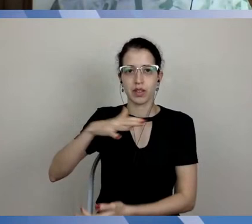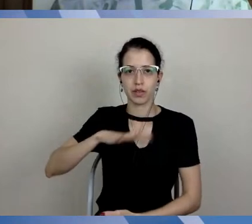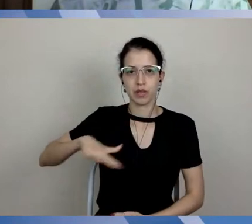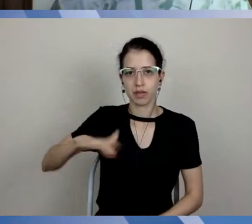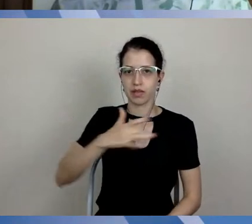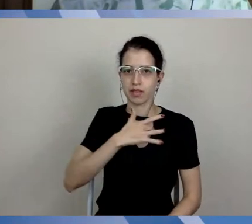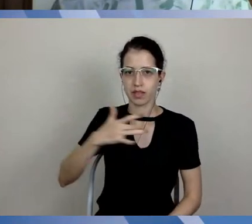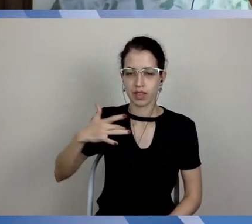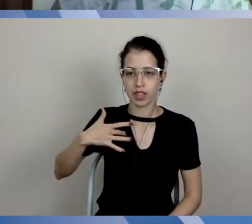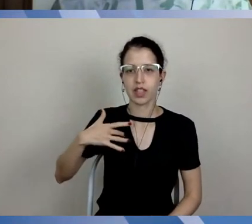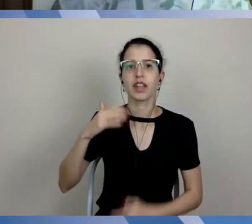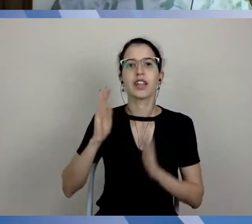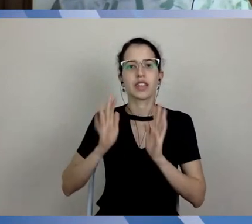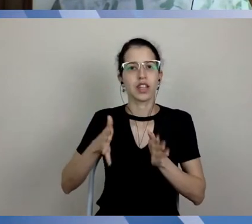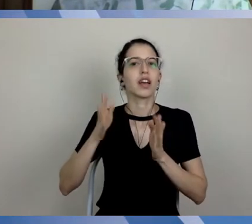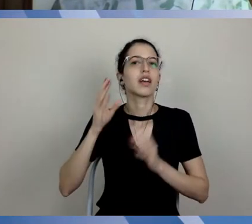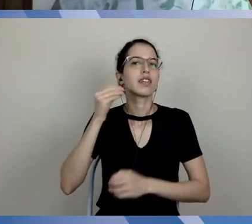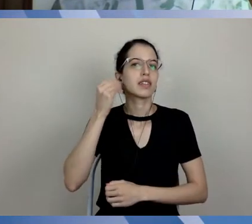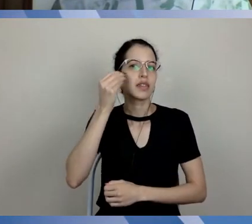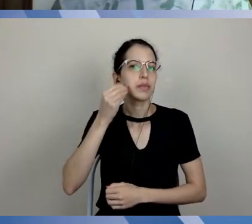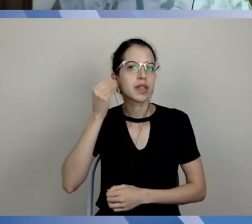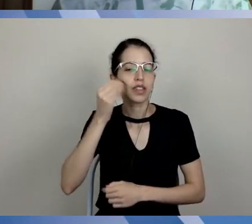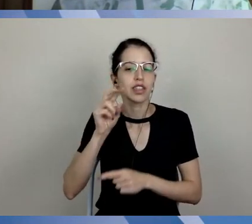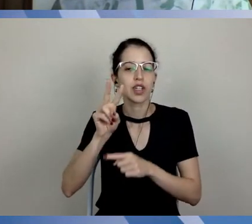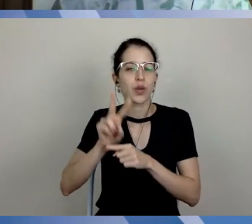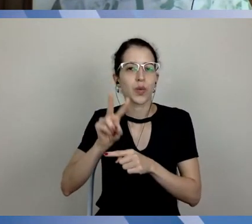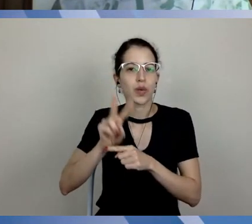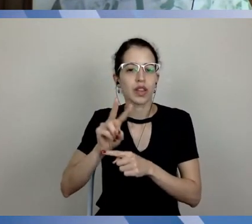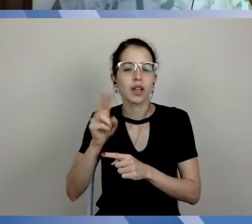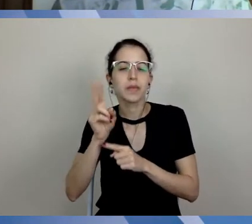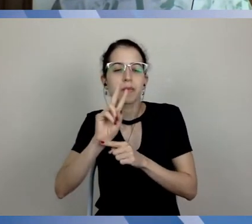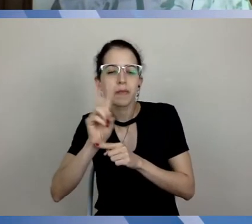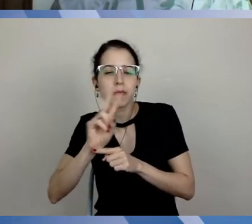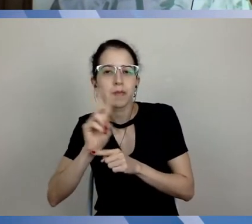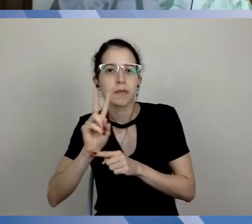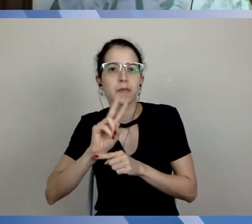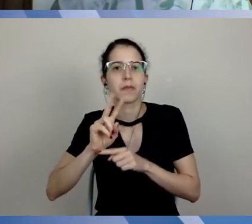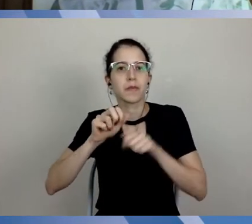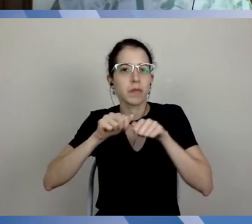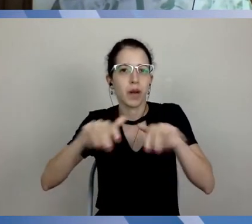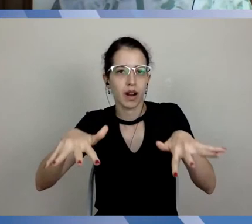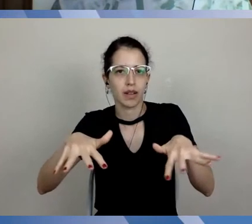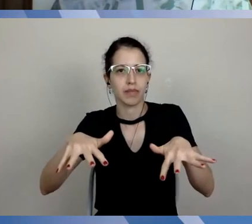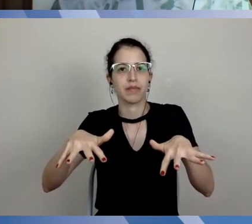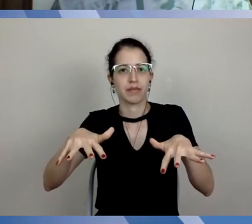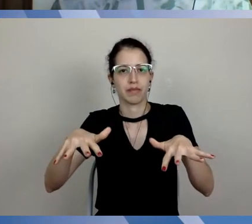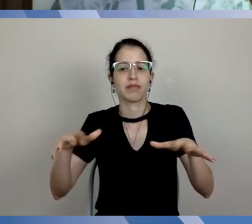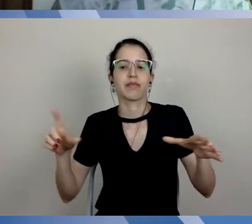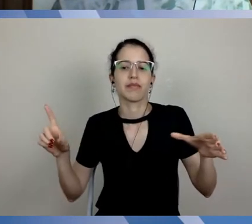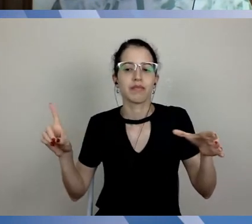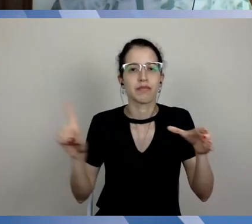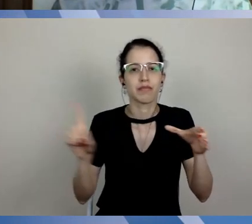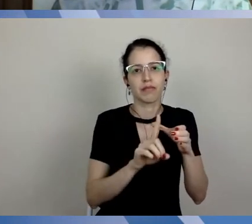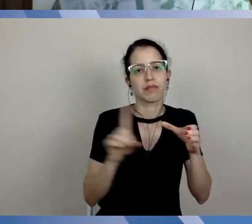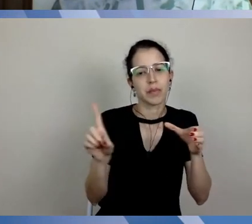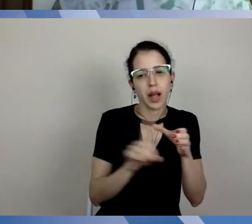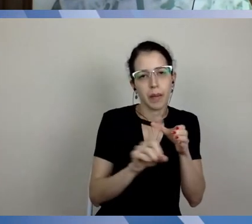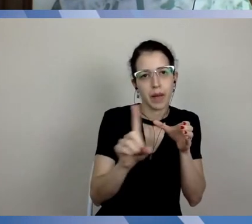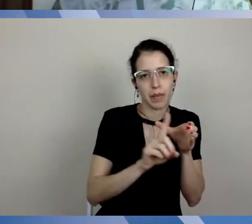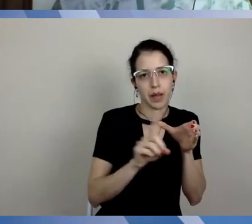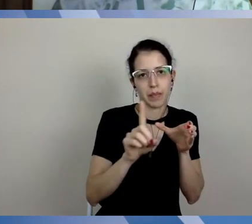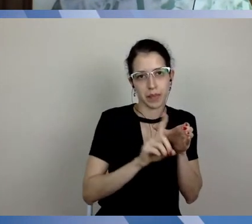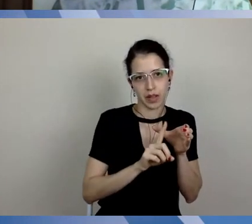epidemiológicas, infectora, em cuidados de vigilância epidemiológica. Então, neste exato momento, nós estamos recebendo o nome